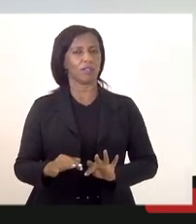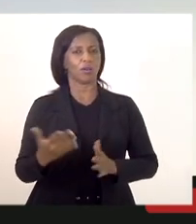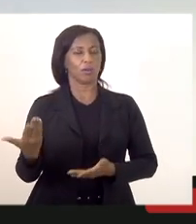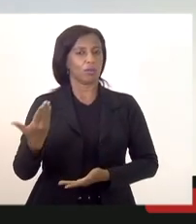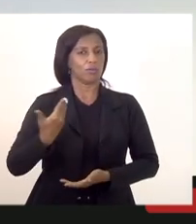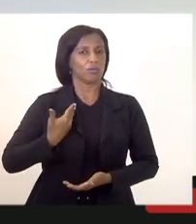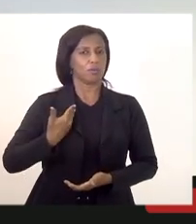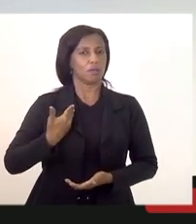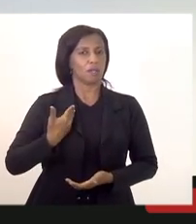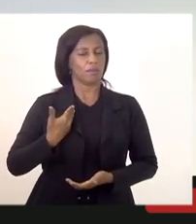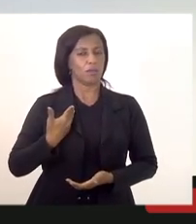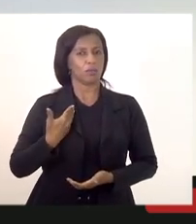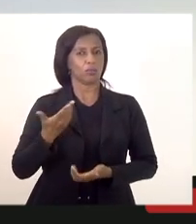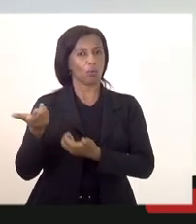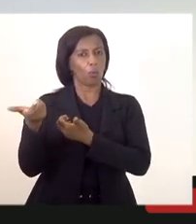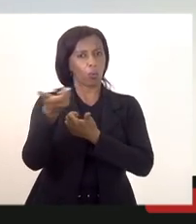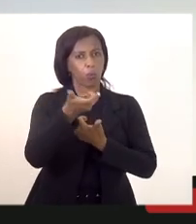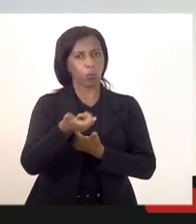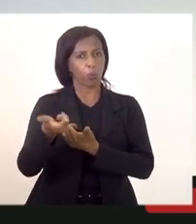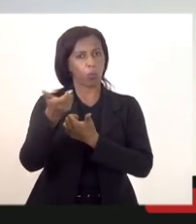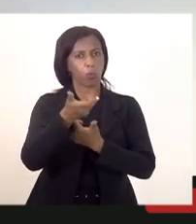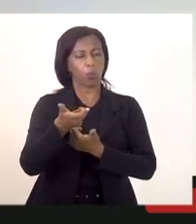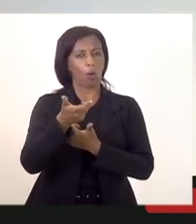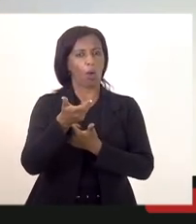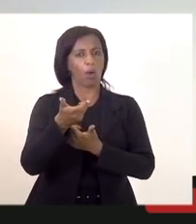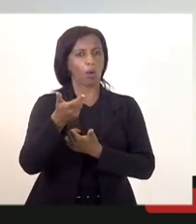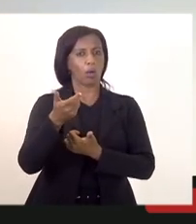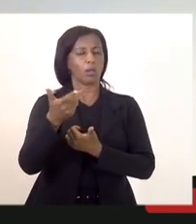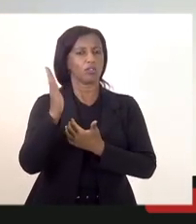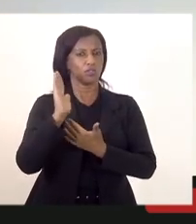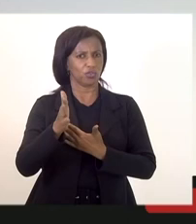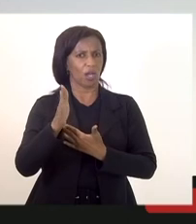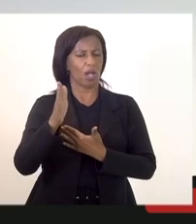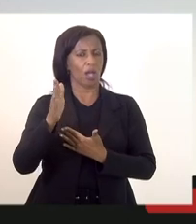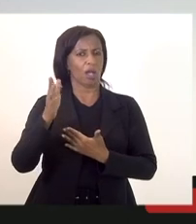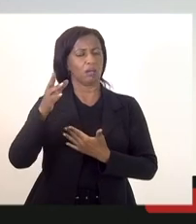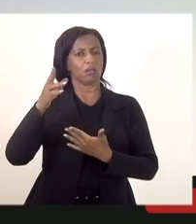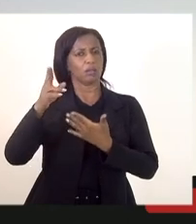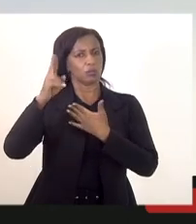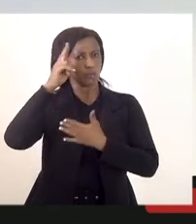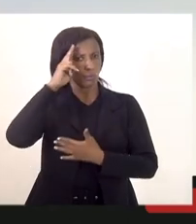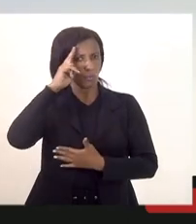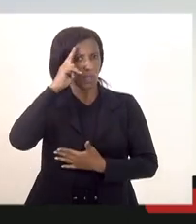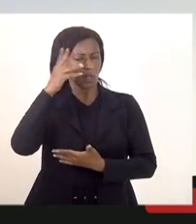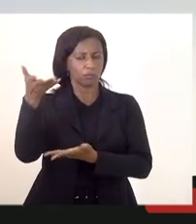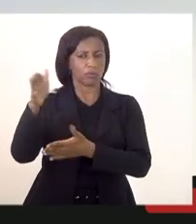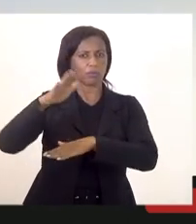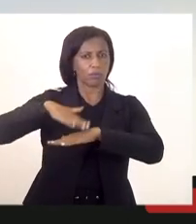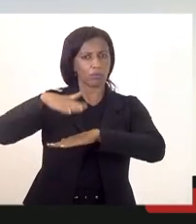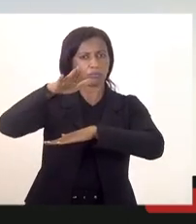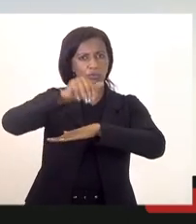amigos combatentes que foram contemplados com essas vagas entendo a posição do senhor em relação